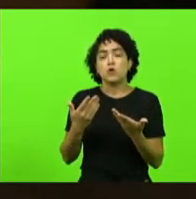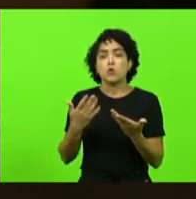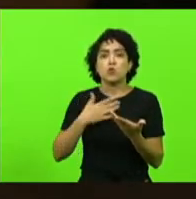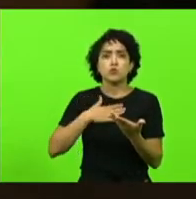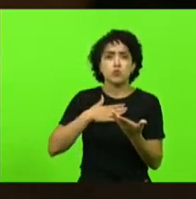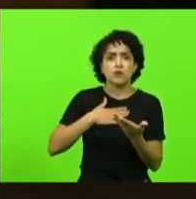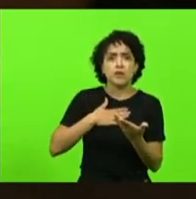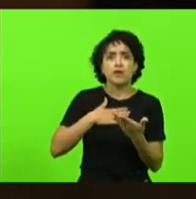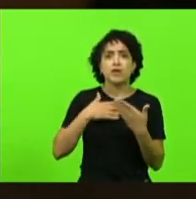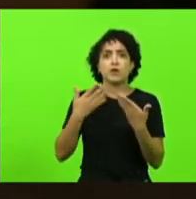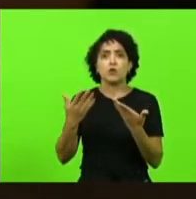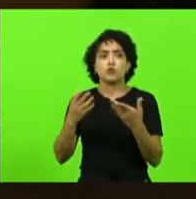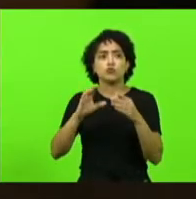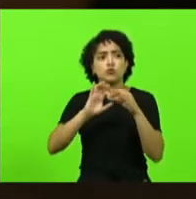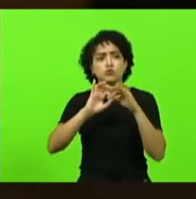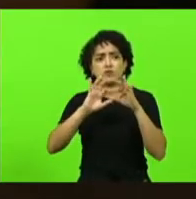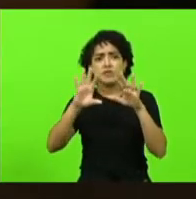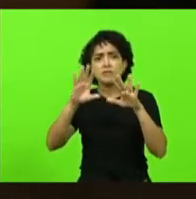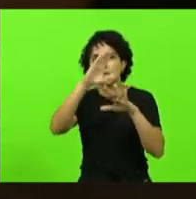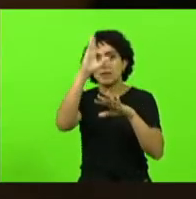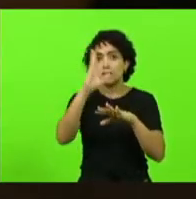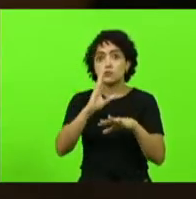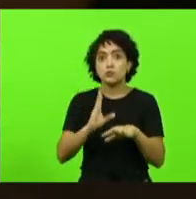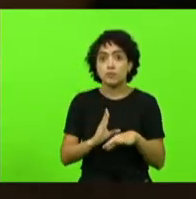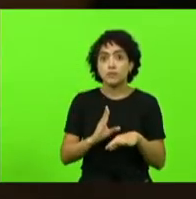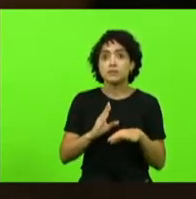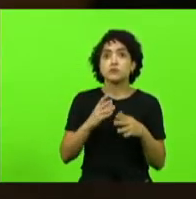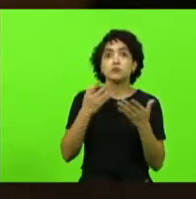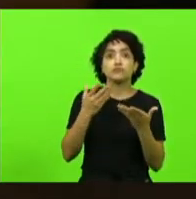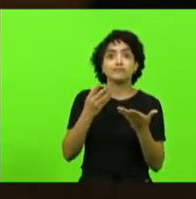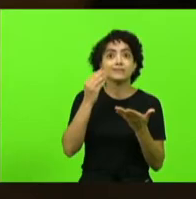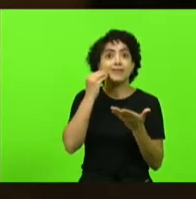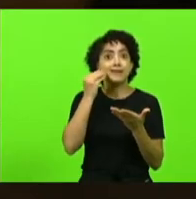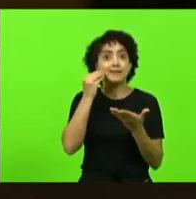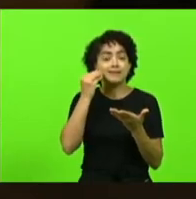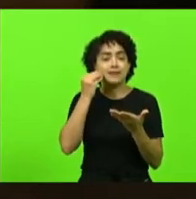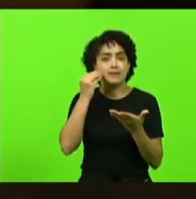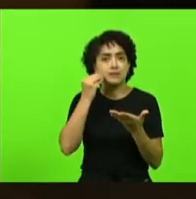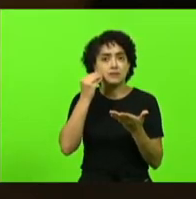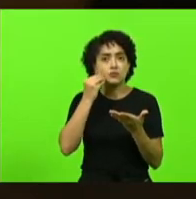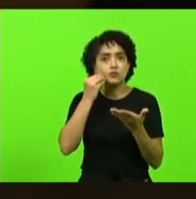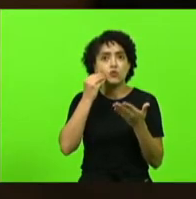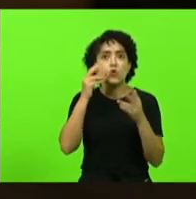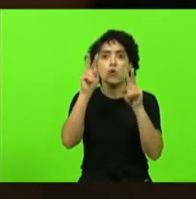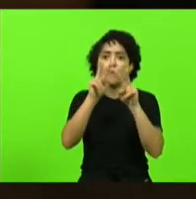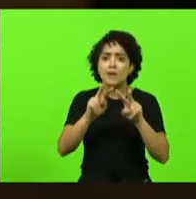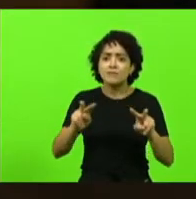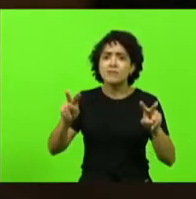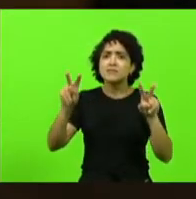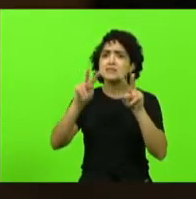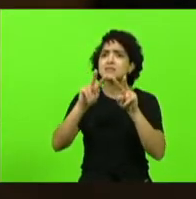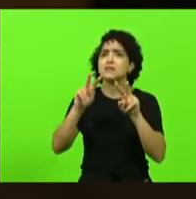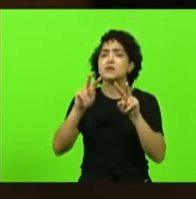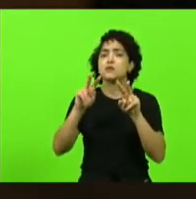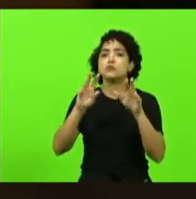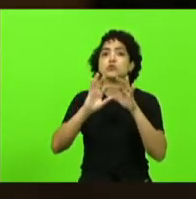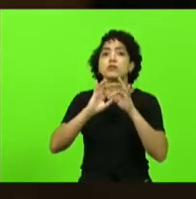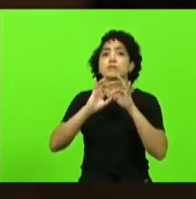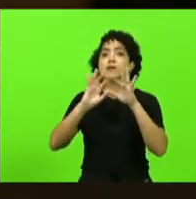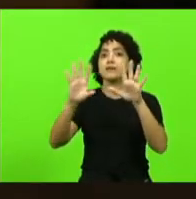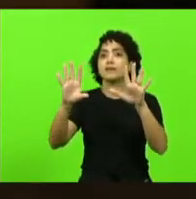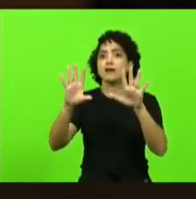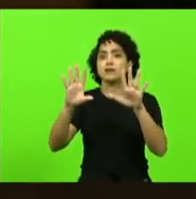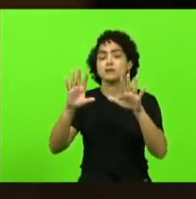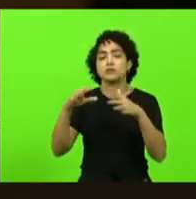todos os liberais que estão pelo Brasil tentando trazer essa nova visão de liberdade que no Brasil infelizmente